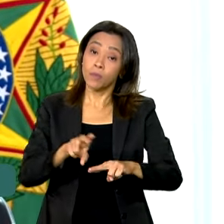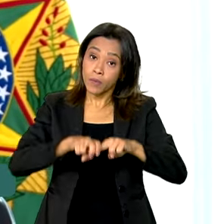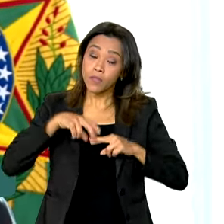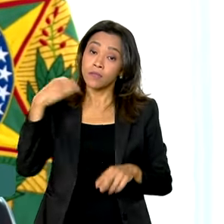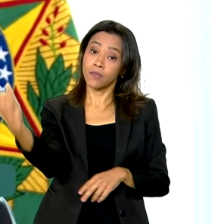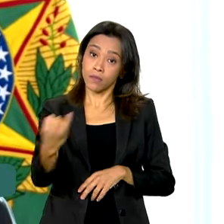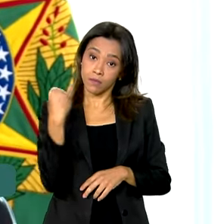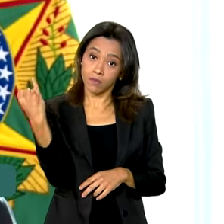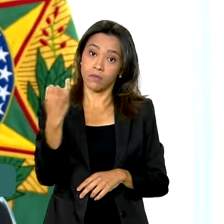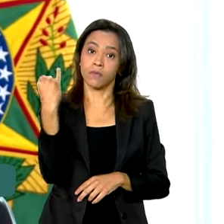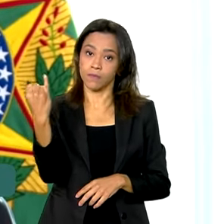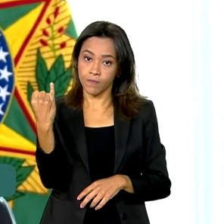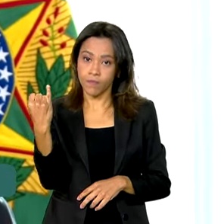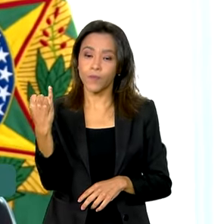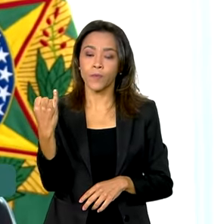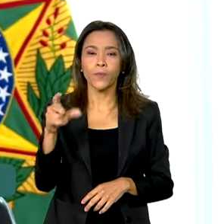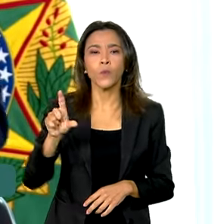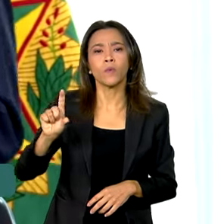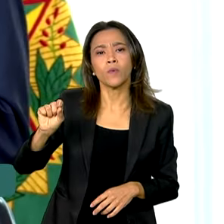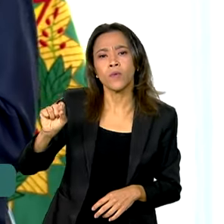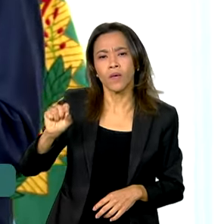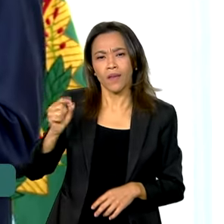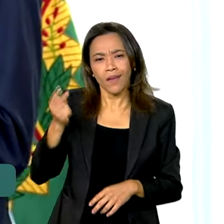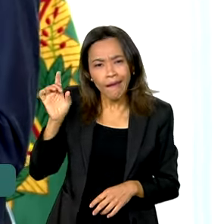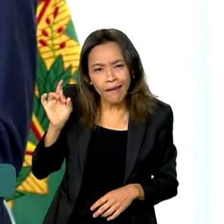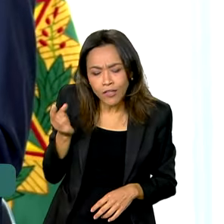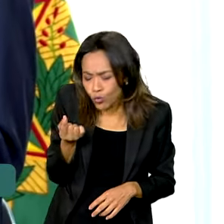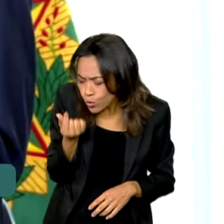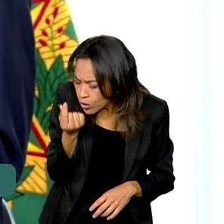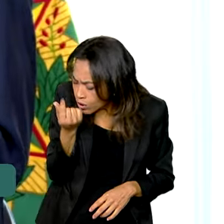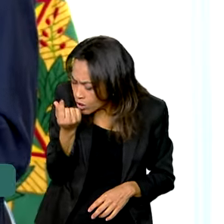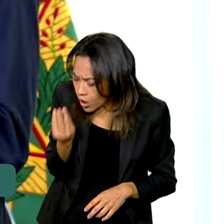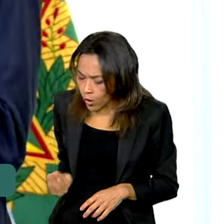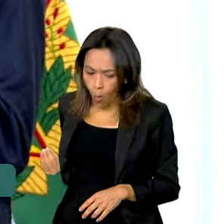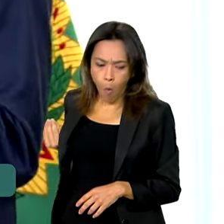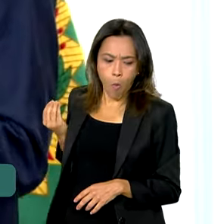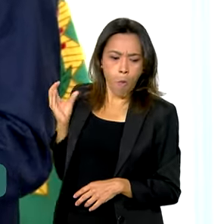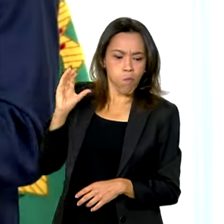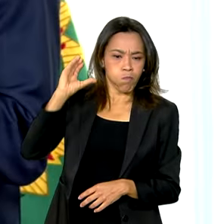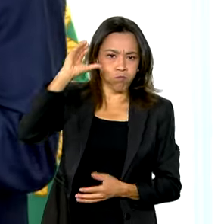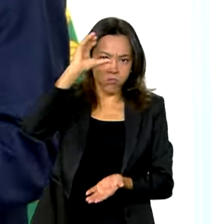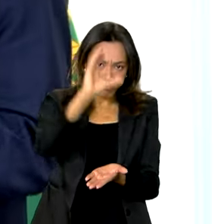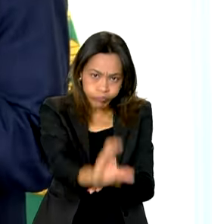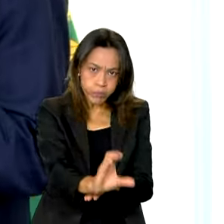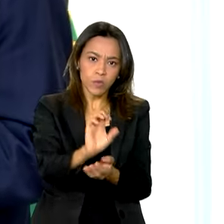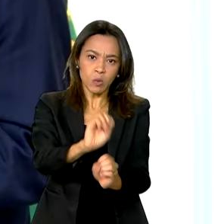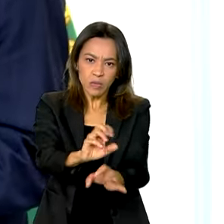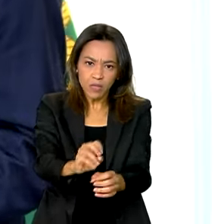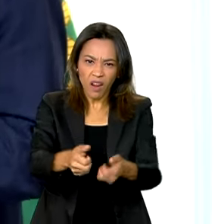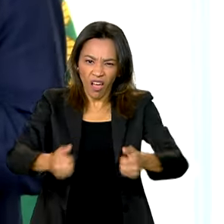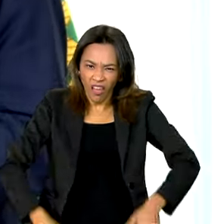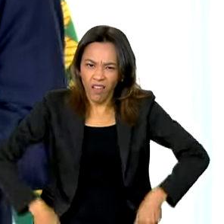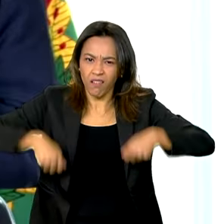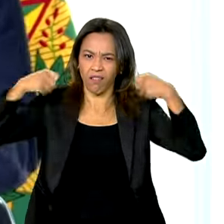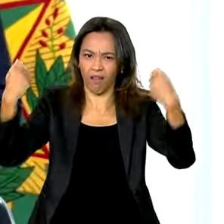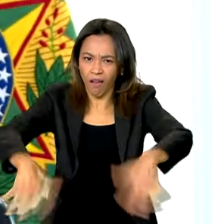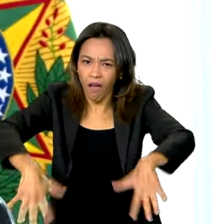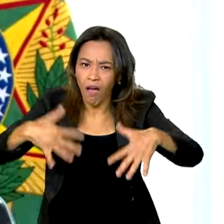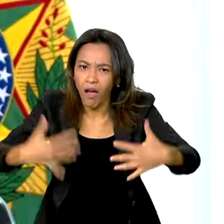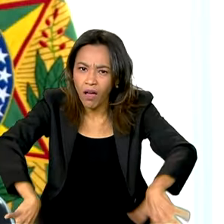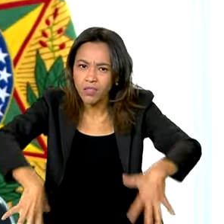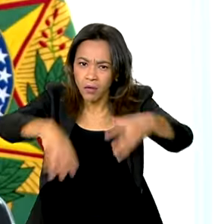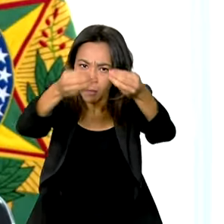acreditar piamente que cada centavo que a gente colocar na educação não é gasto, é